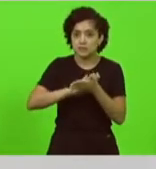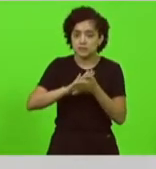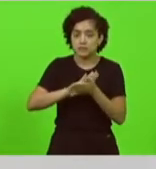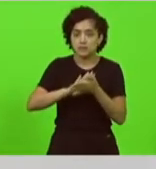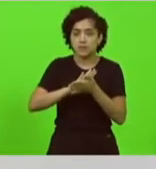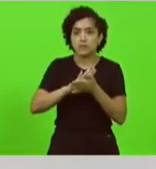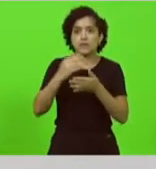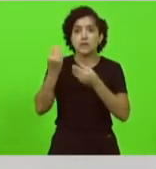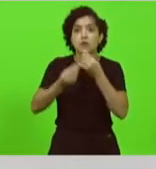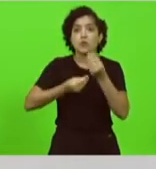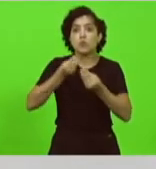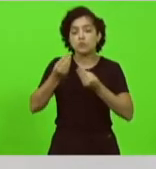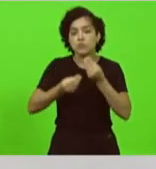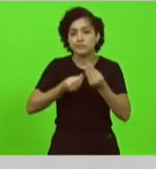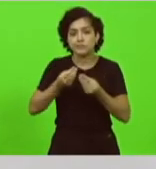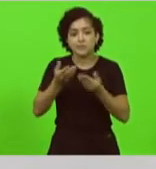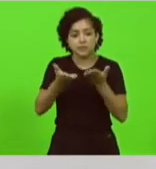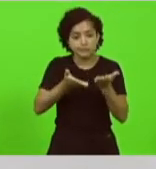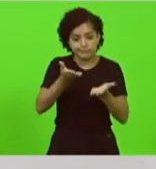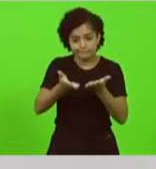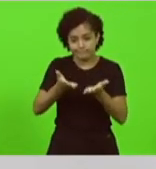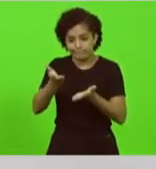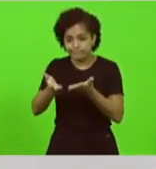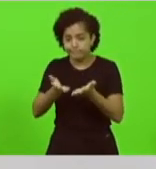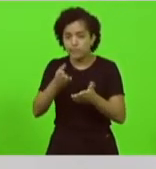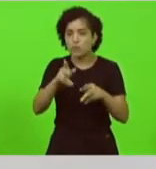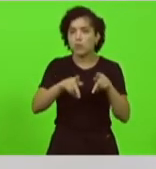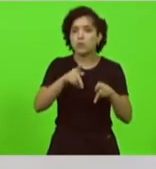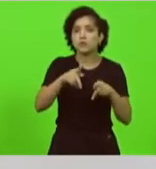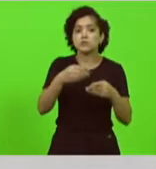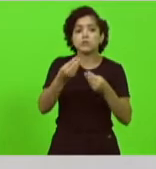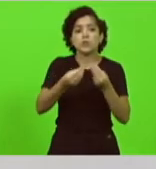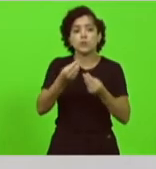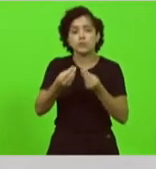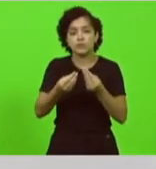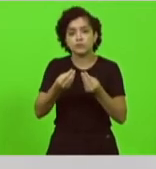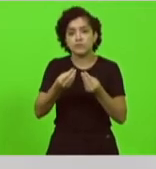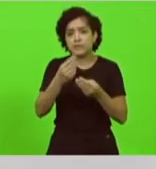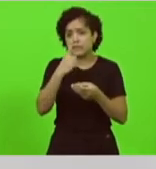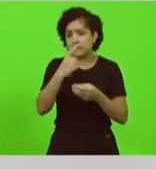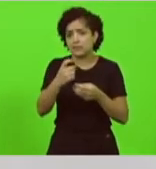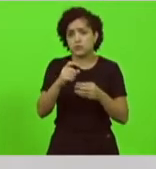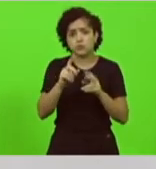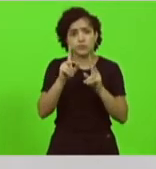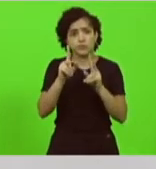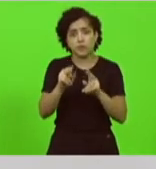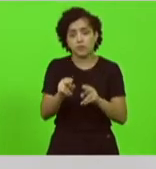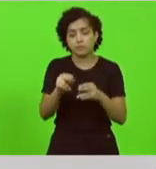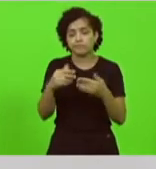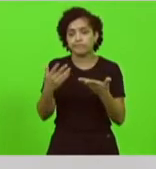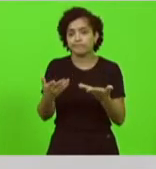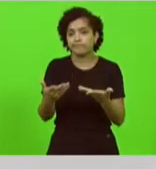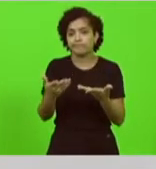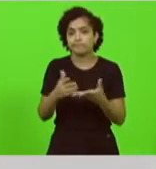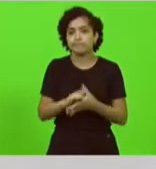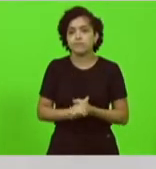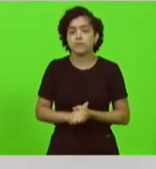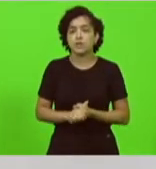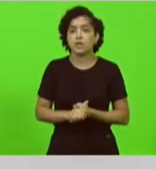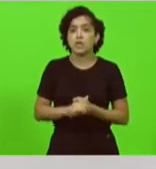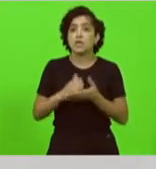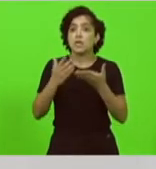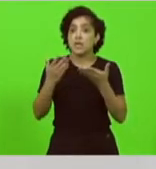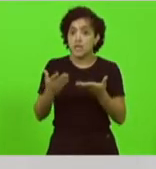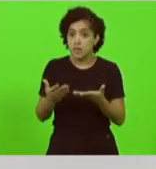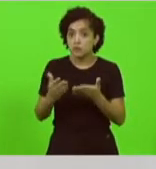catarinense vem sendo tratado pela secretaria como lixo trataram mal não deram explicação eu tive que